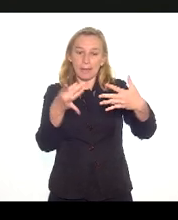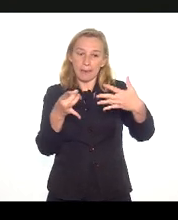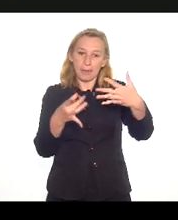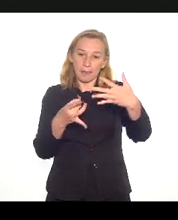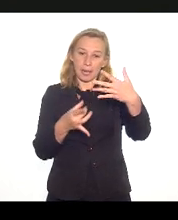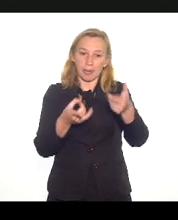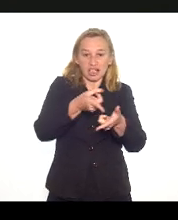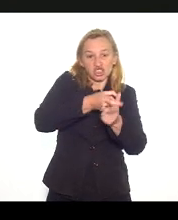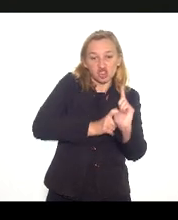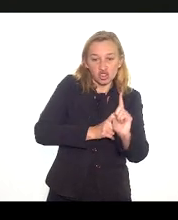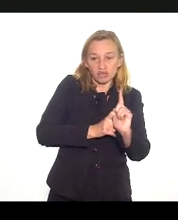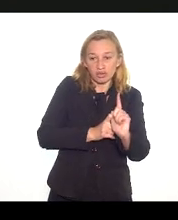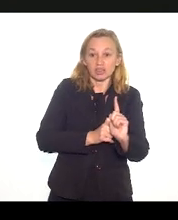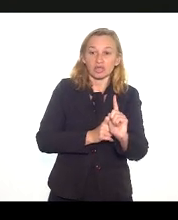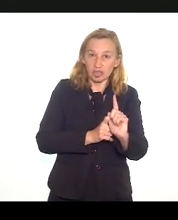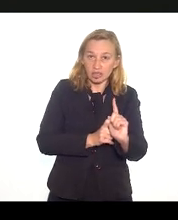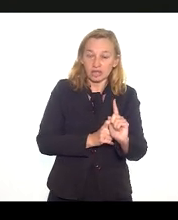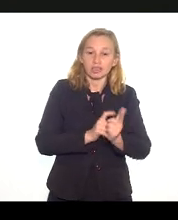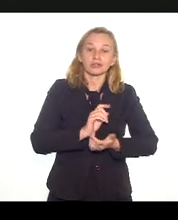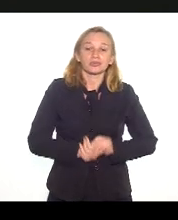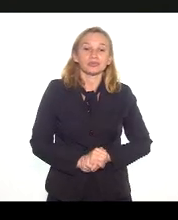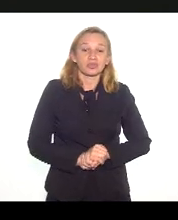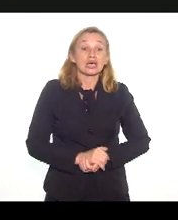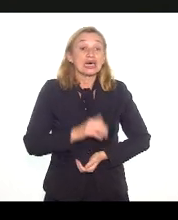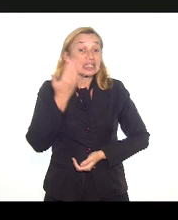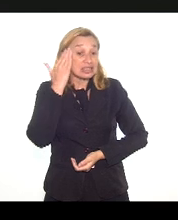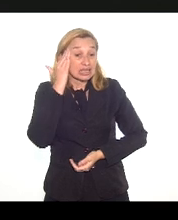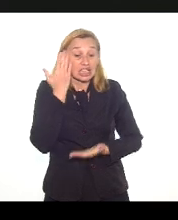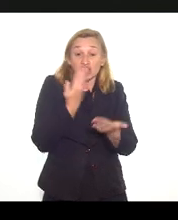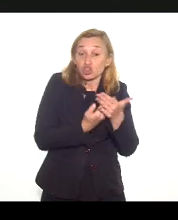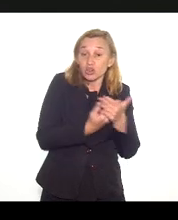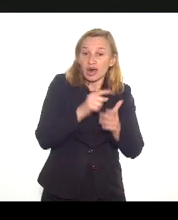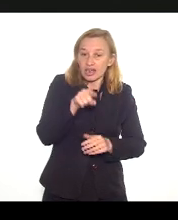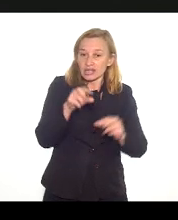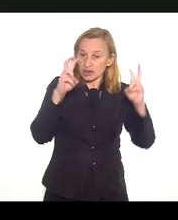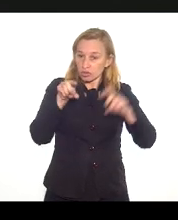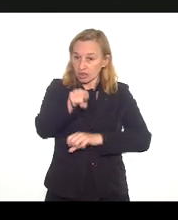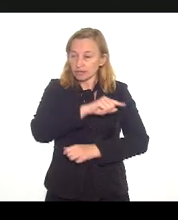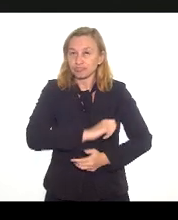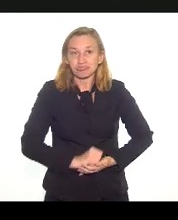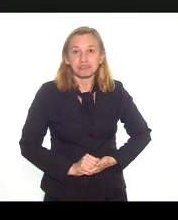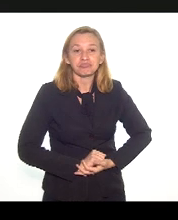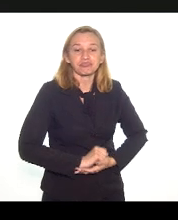e nós, na Associação Fiscal, estamos procurando entender e estudar isso. Pode ir, por favor.